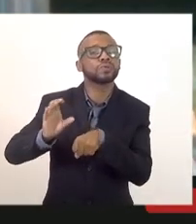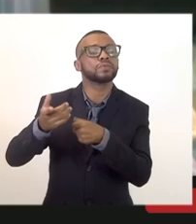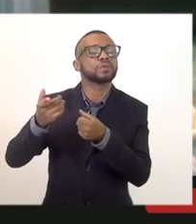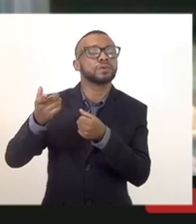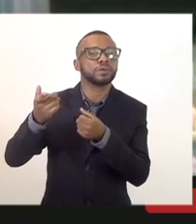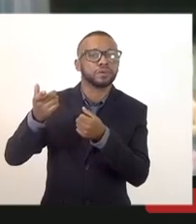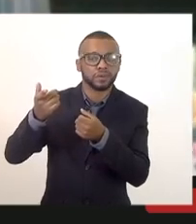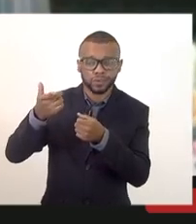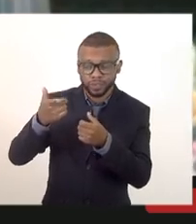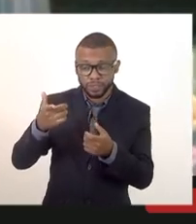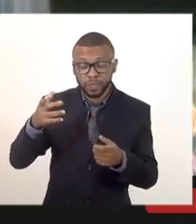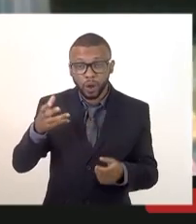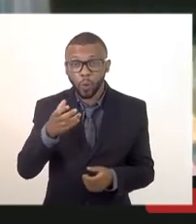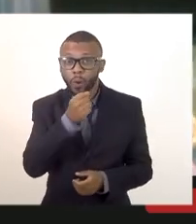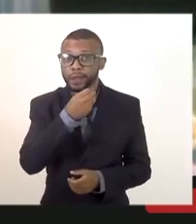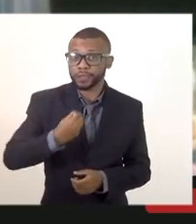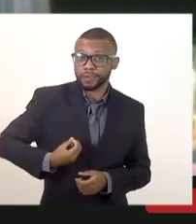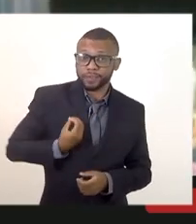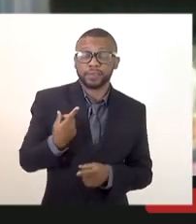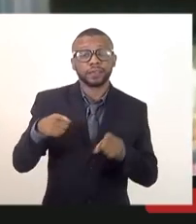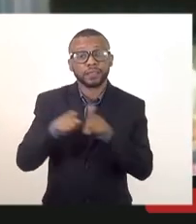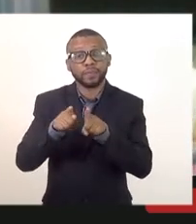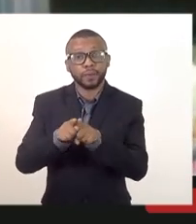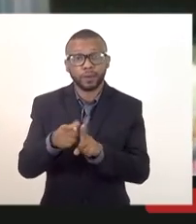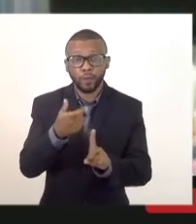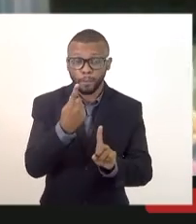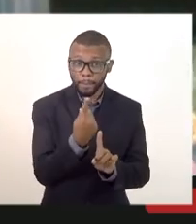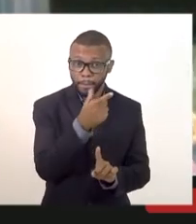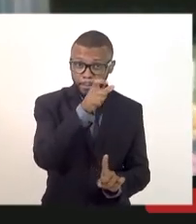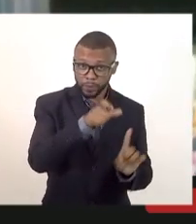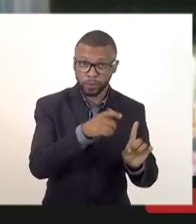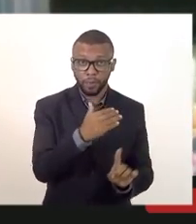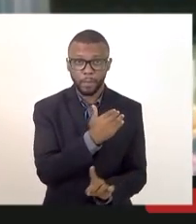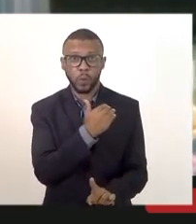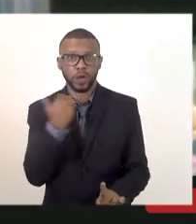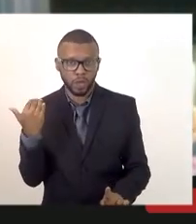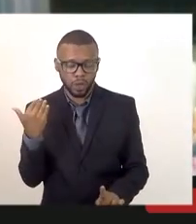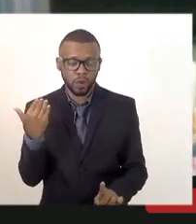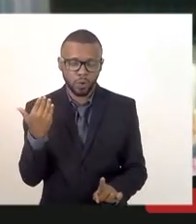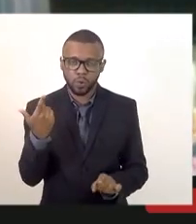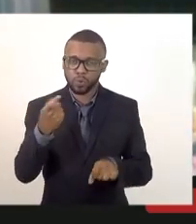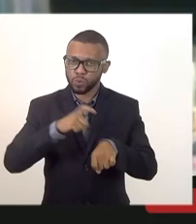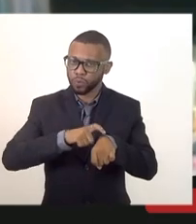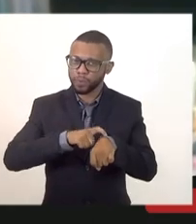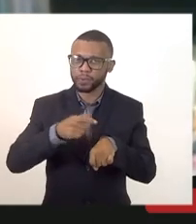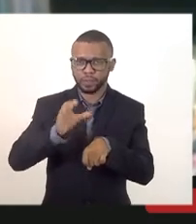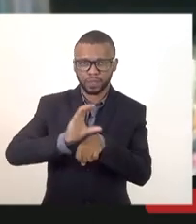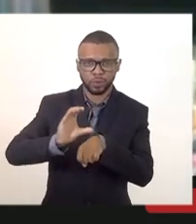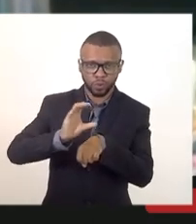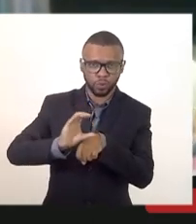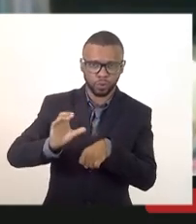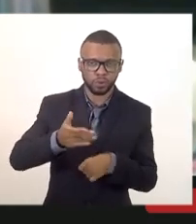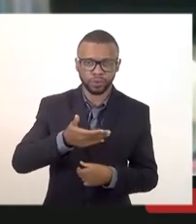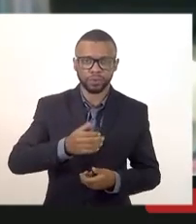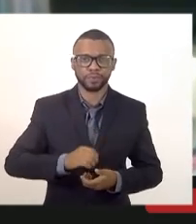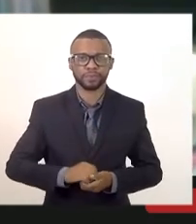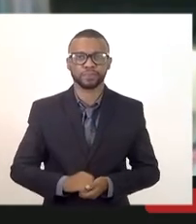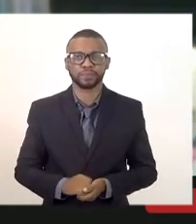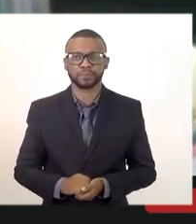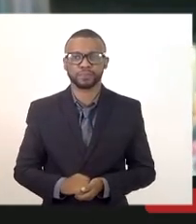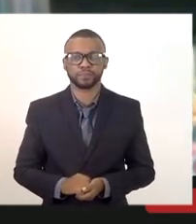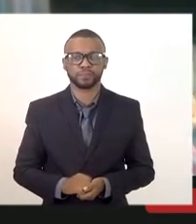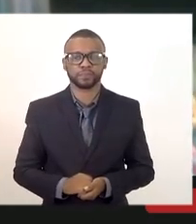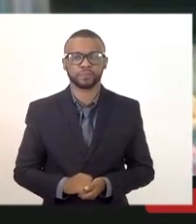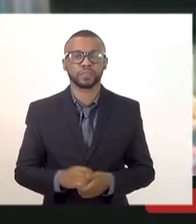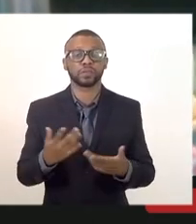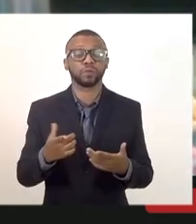que inclusive teve um óbito durante o curso um tenente ítalo da corporação faleceu durante esse curso então a gente tem